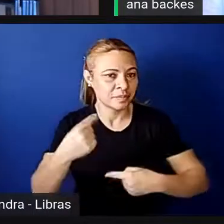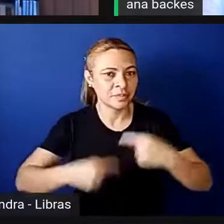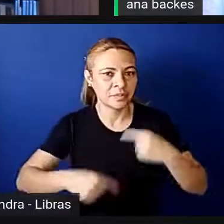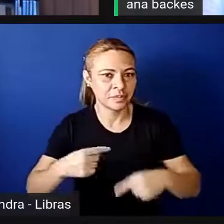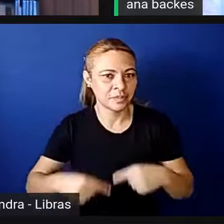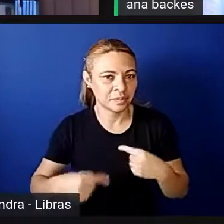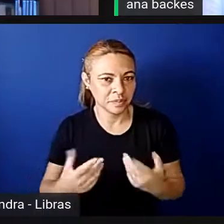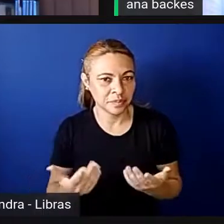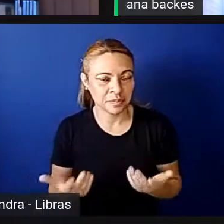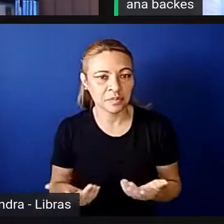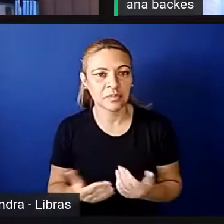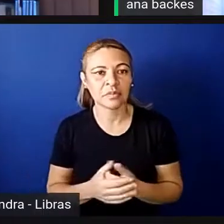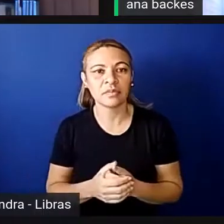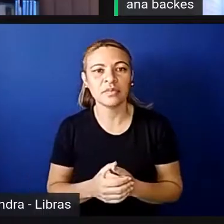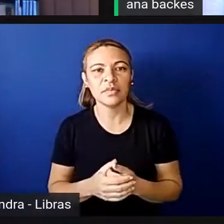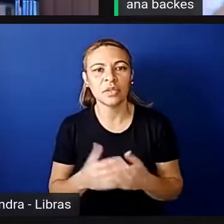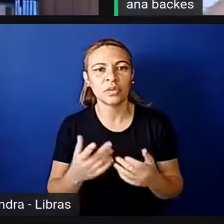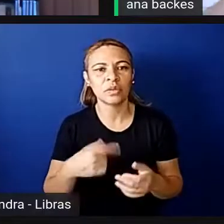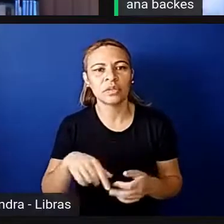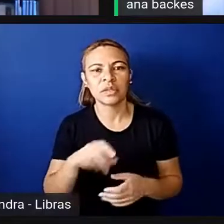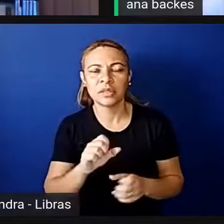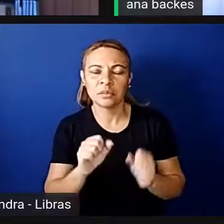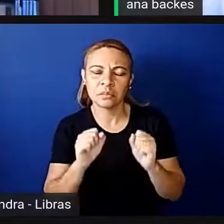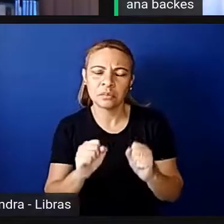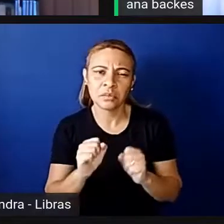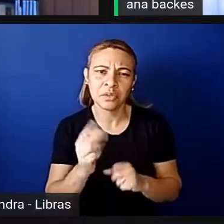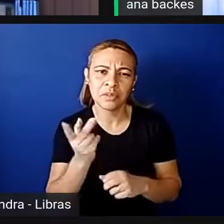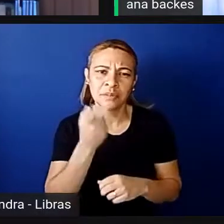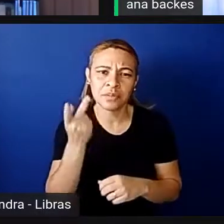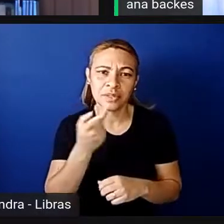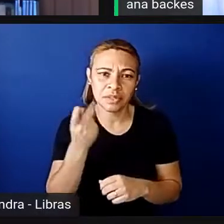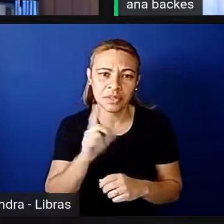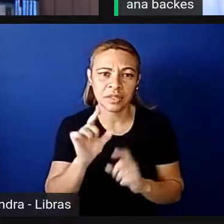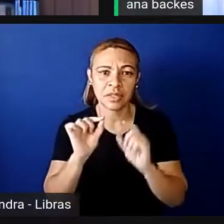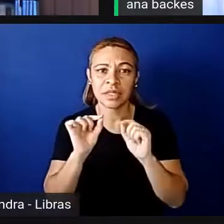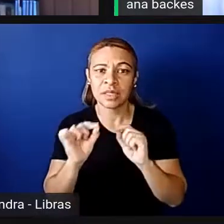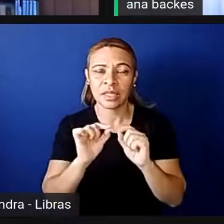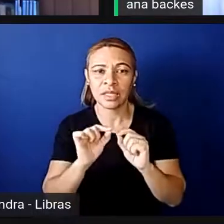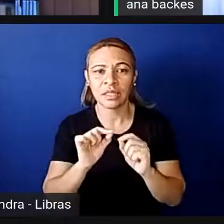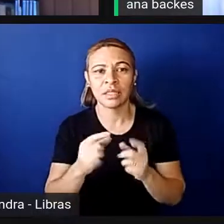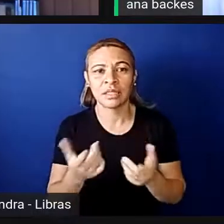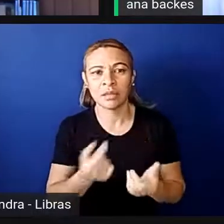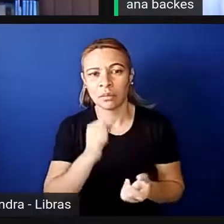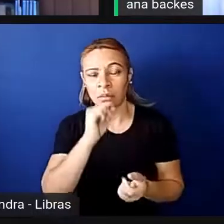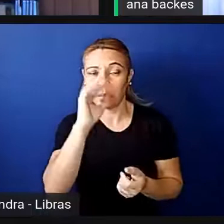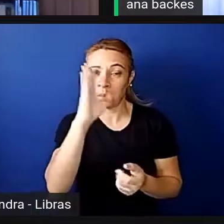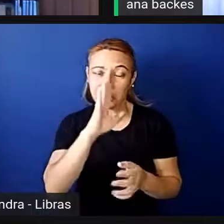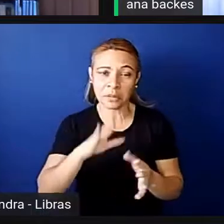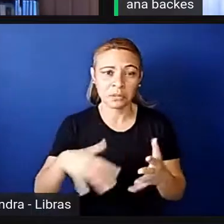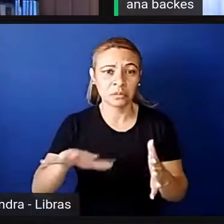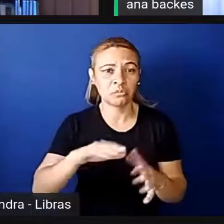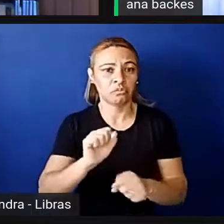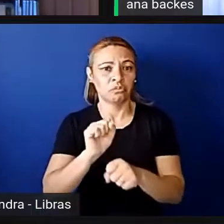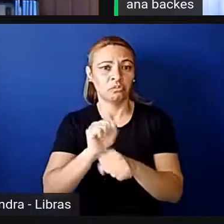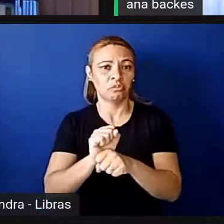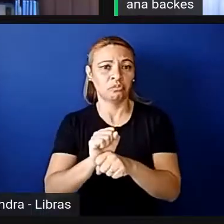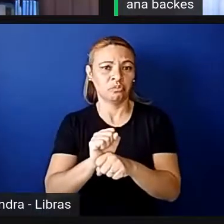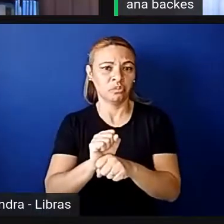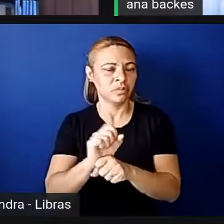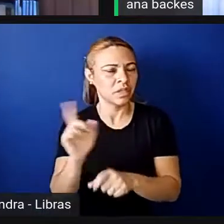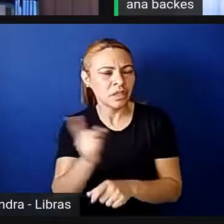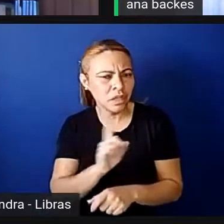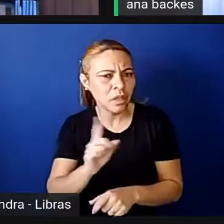nós pudemos dizer, Ana Luísa, que o Brasil não está parado. nós temos algumas